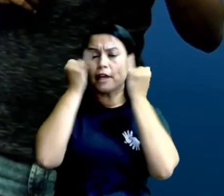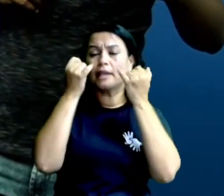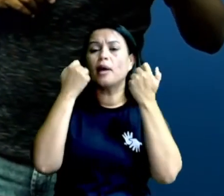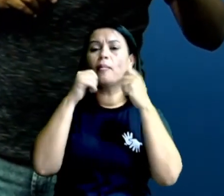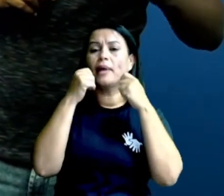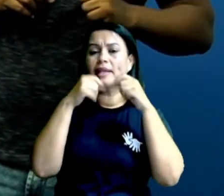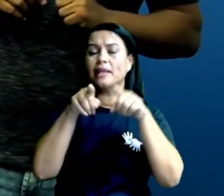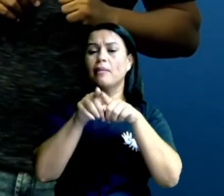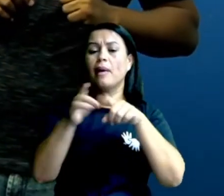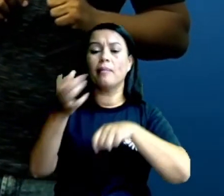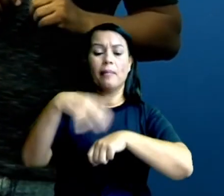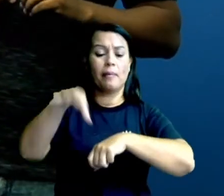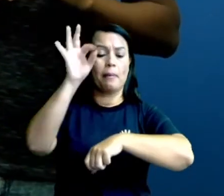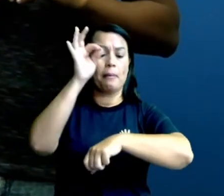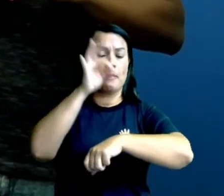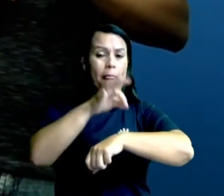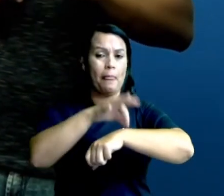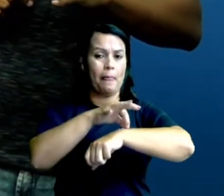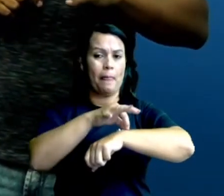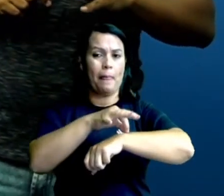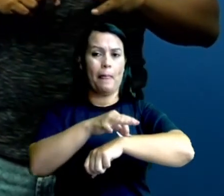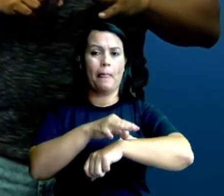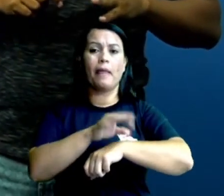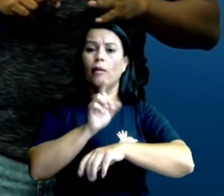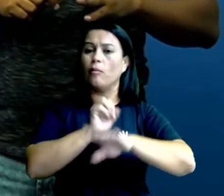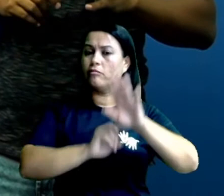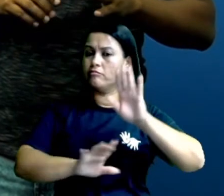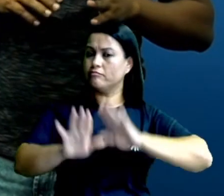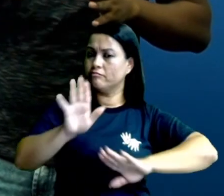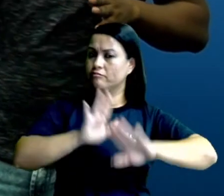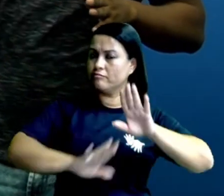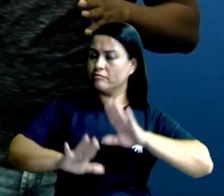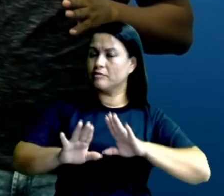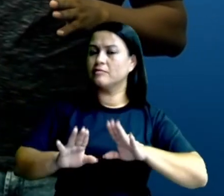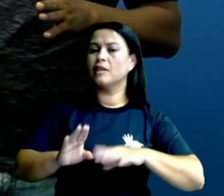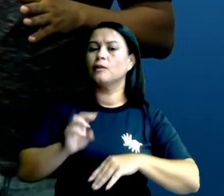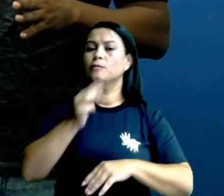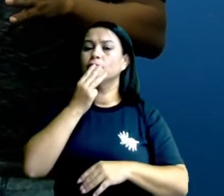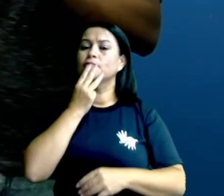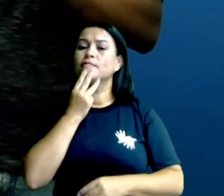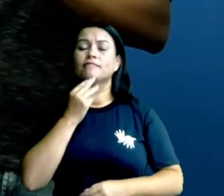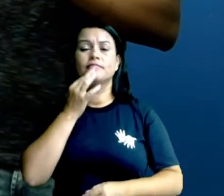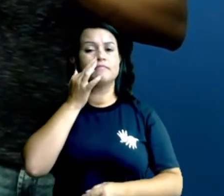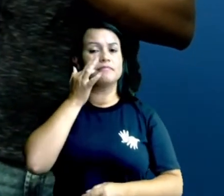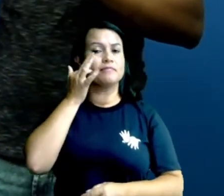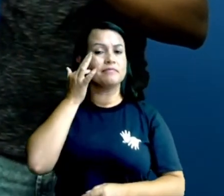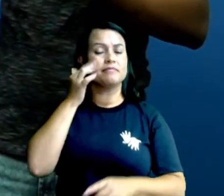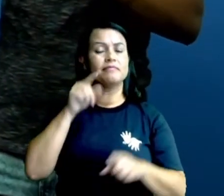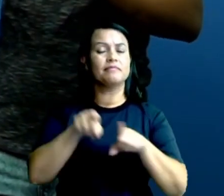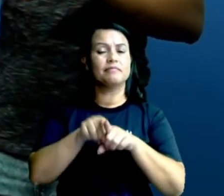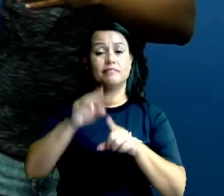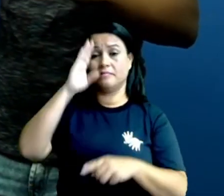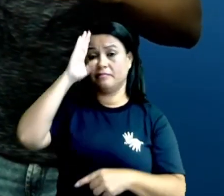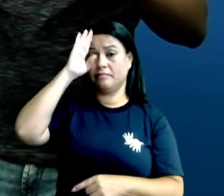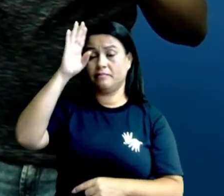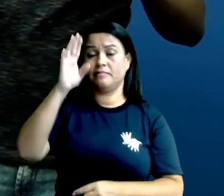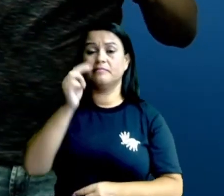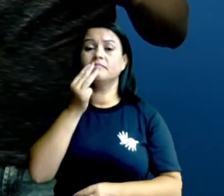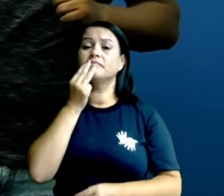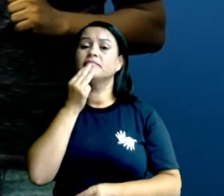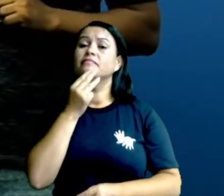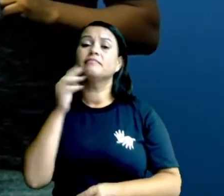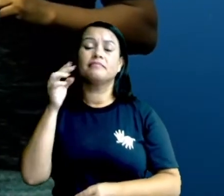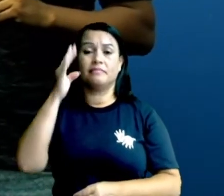sangue e nutrir os seus ovos. Então, muito cuidado, tanto com a fêmea quanto o macho. Mas principalmente com as fêmeas, que estão por ali